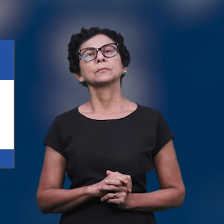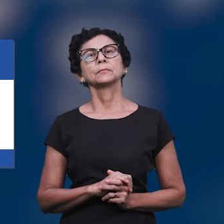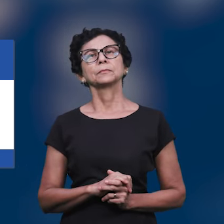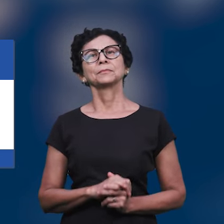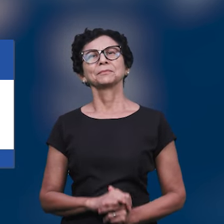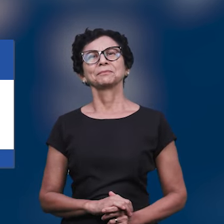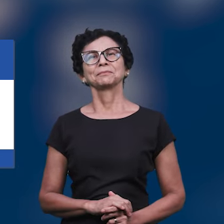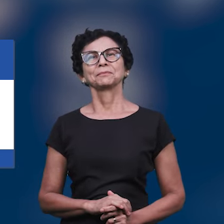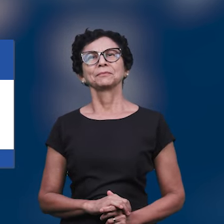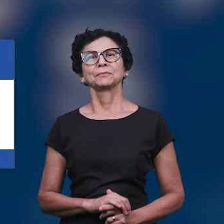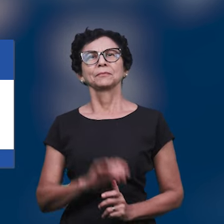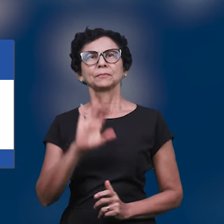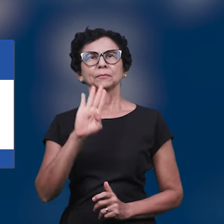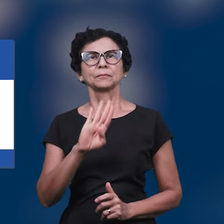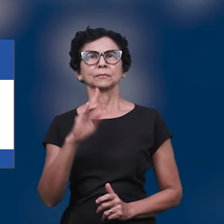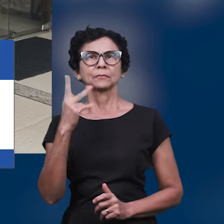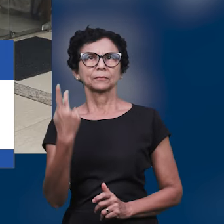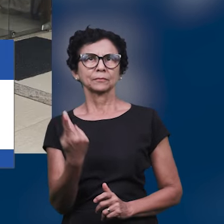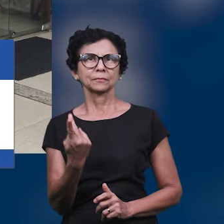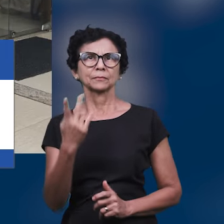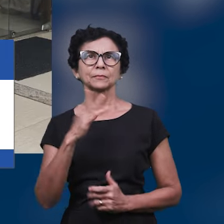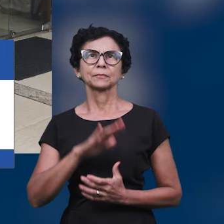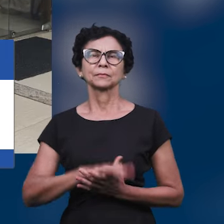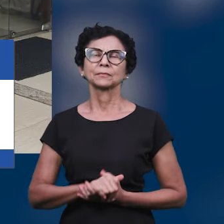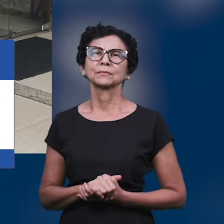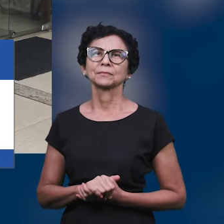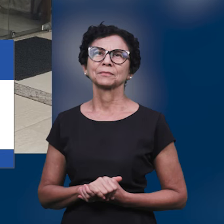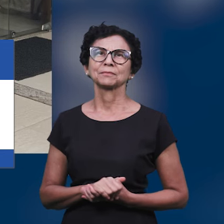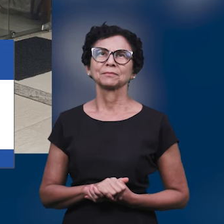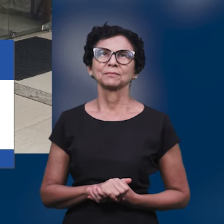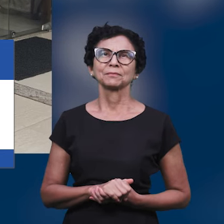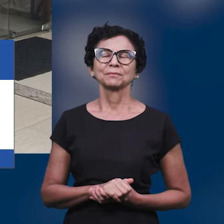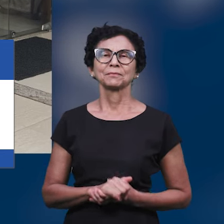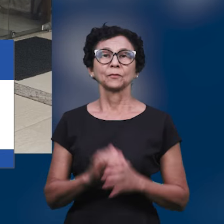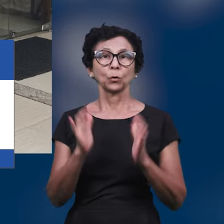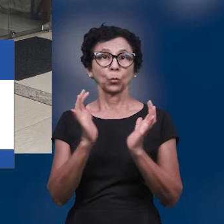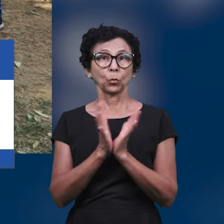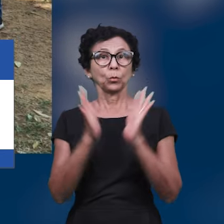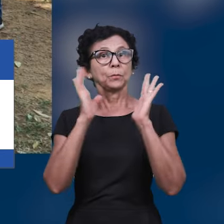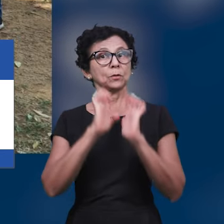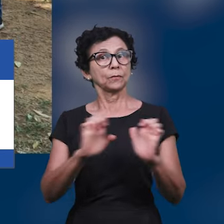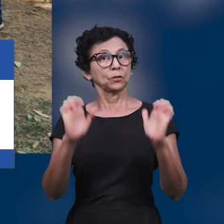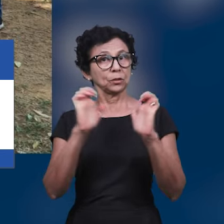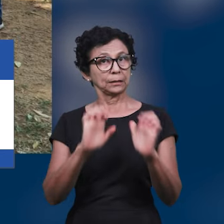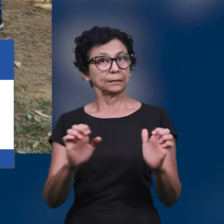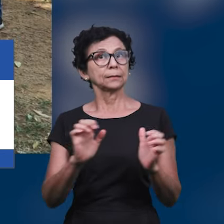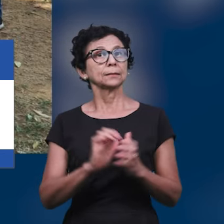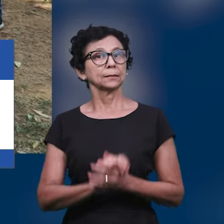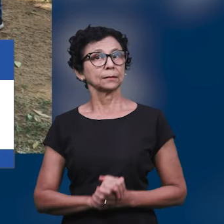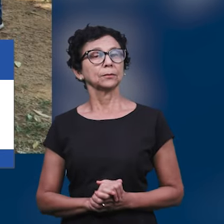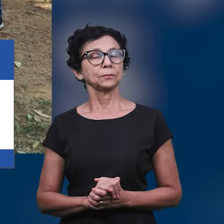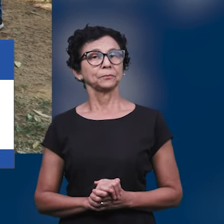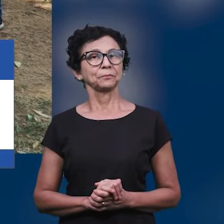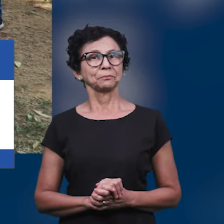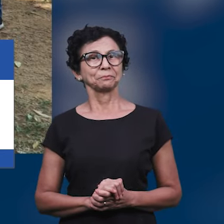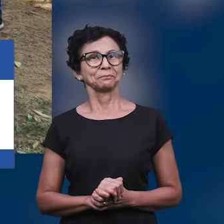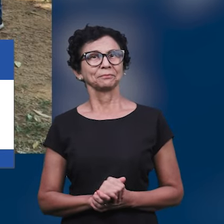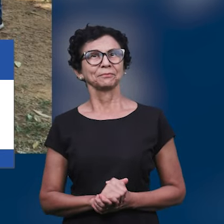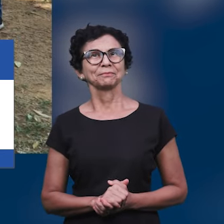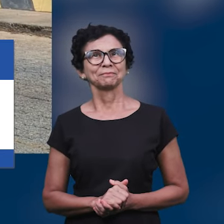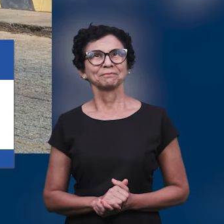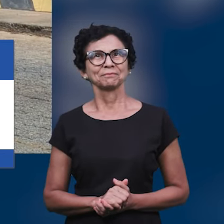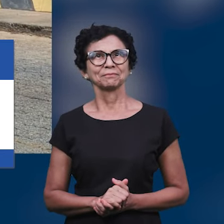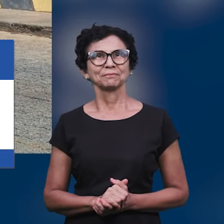Jatobá, em Belo Horizonte. A Caravana Evangelística realizou um trabalho de evangelização na ICM